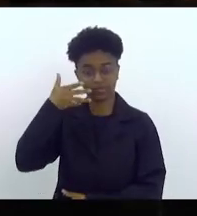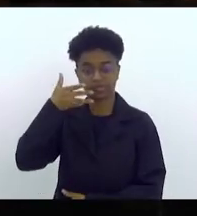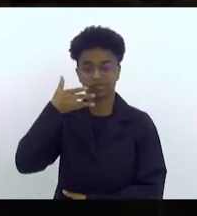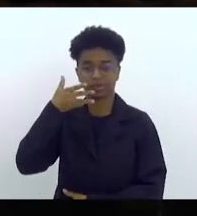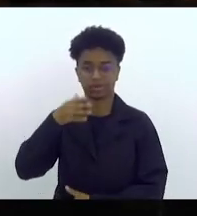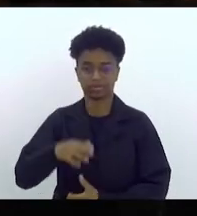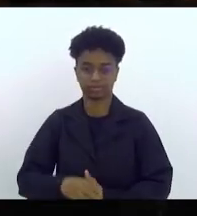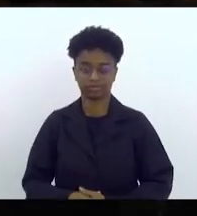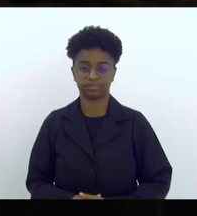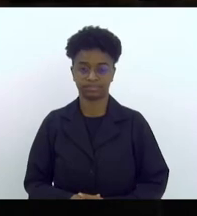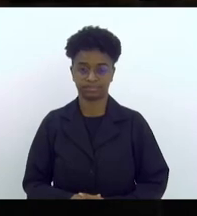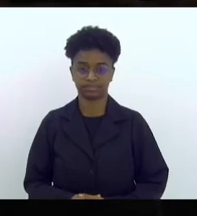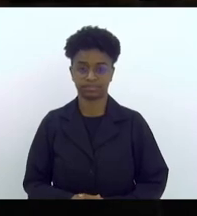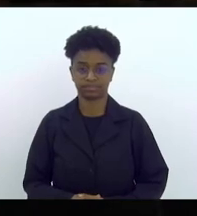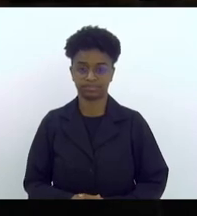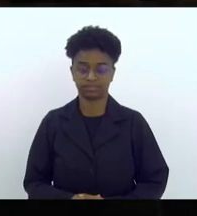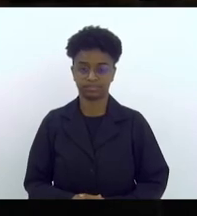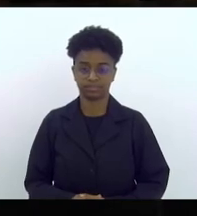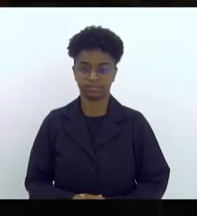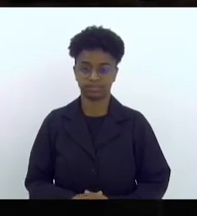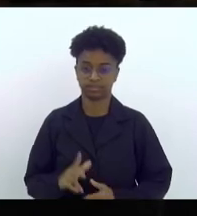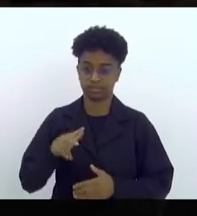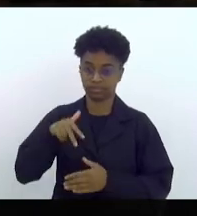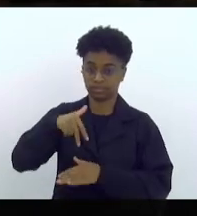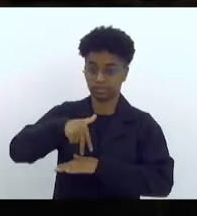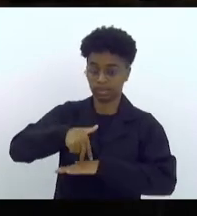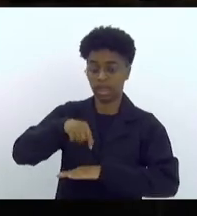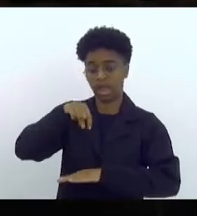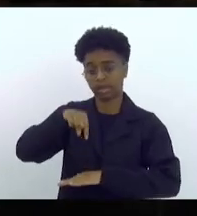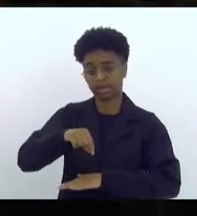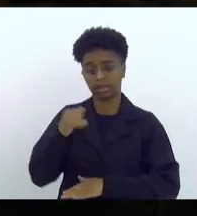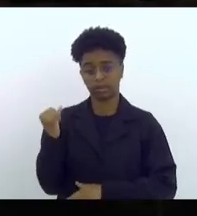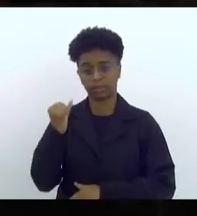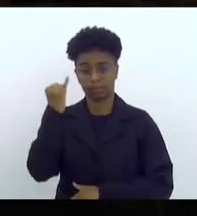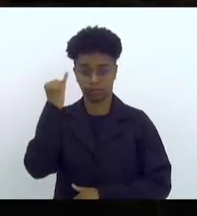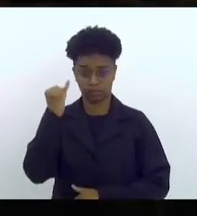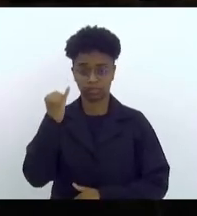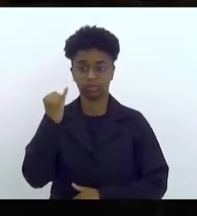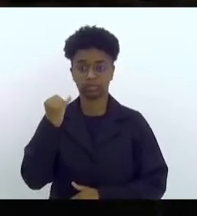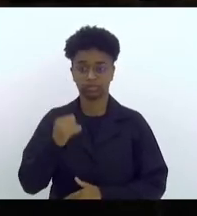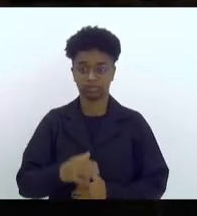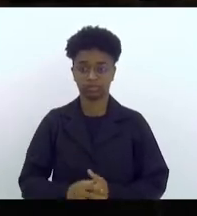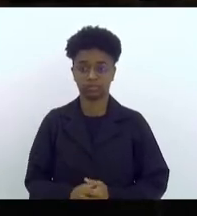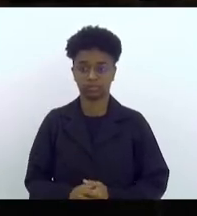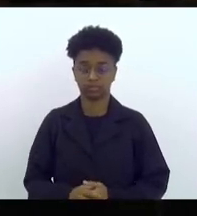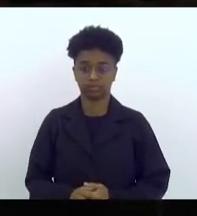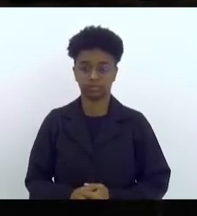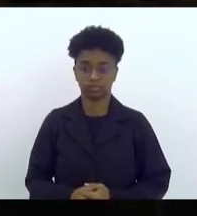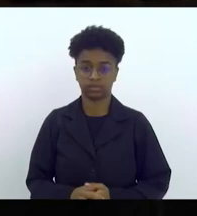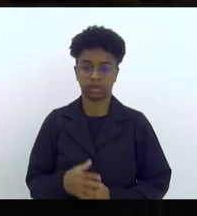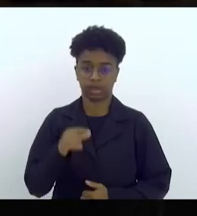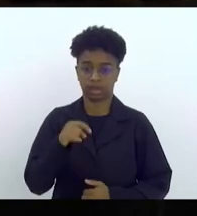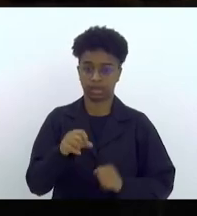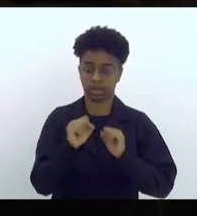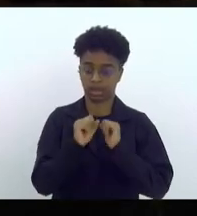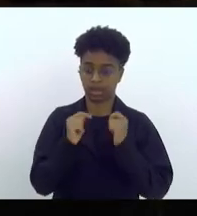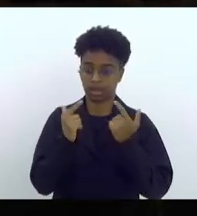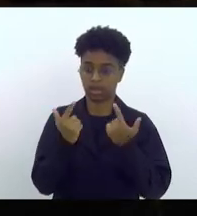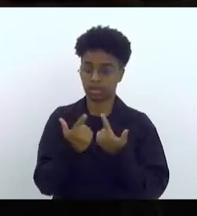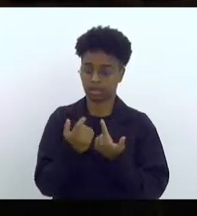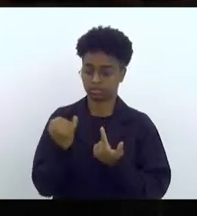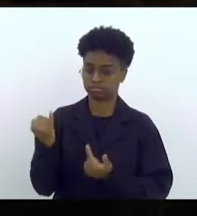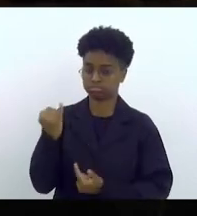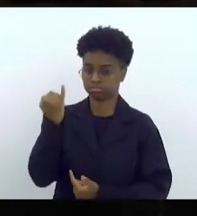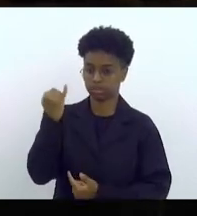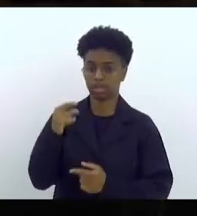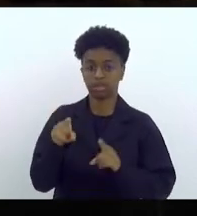hora de falar aqui na tribuna, essa tribuna é tão importante, a tribuna da Assembleia Legislativa do Estado do Rio de Janeiro e hoje,